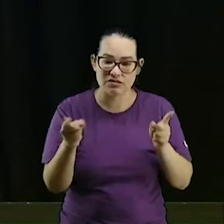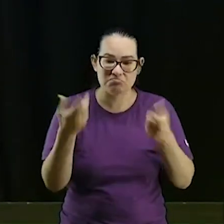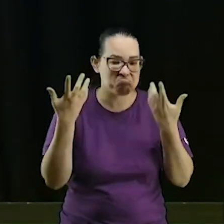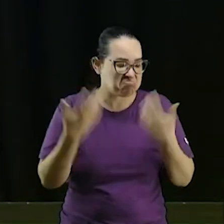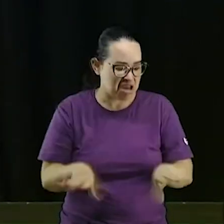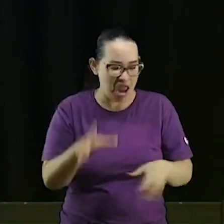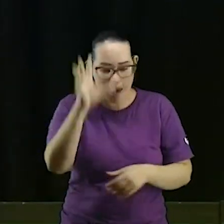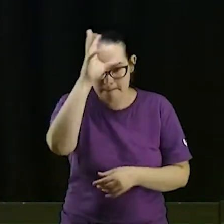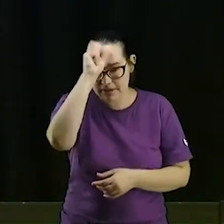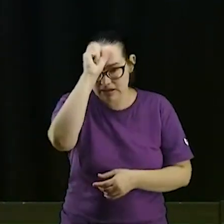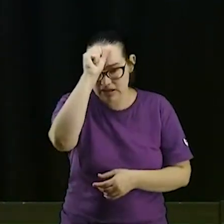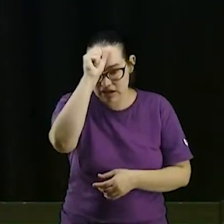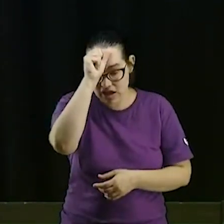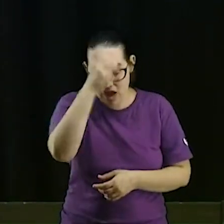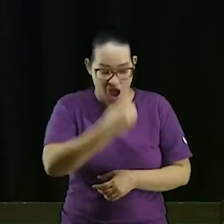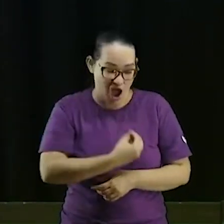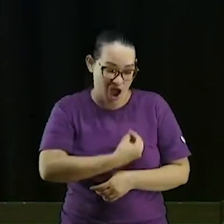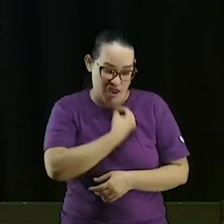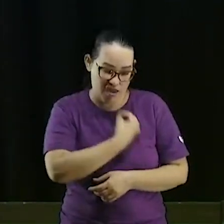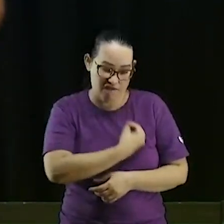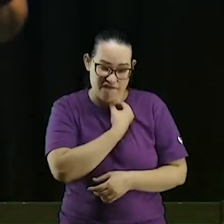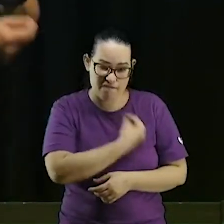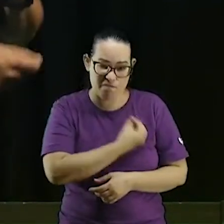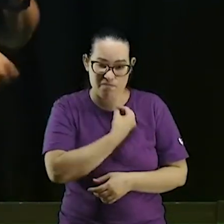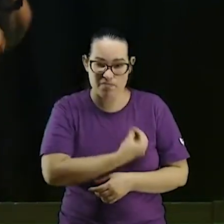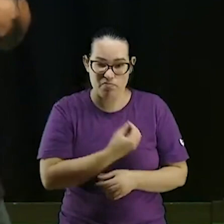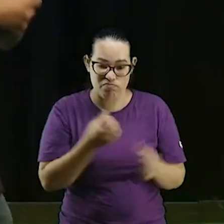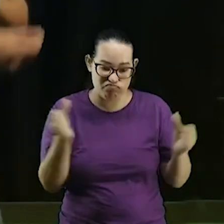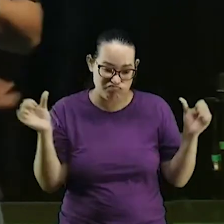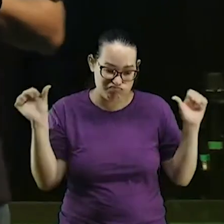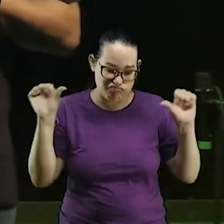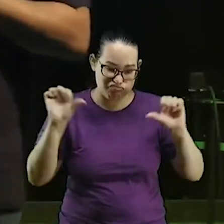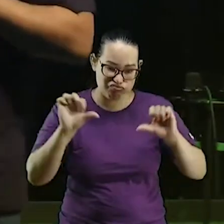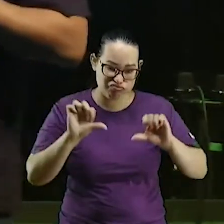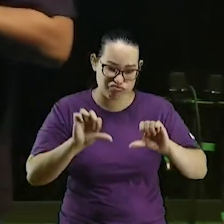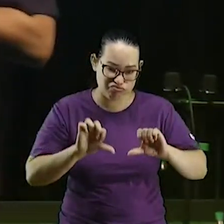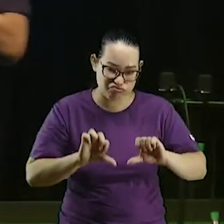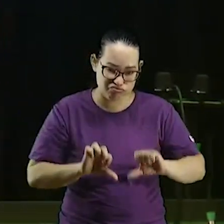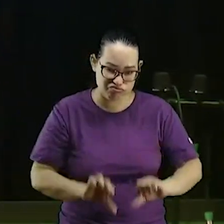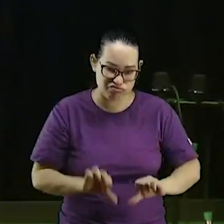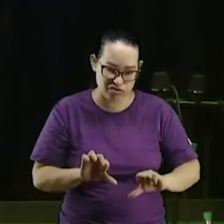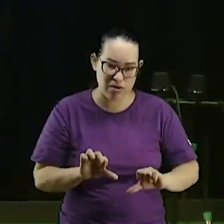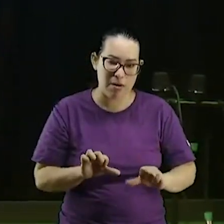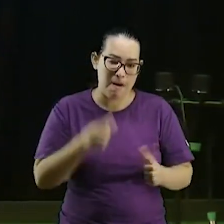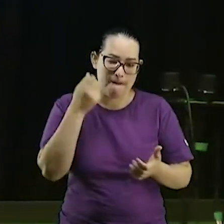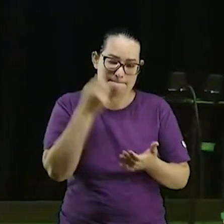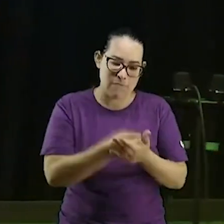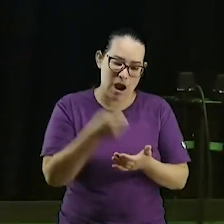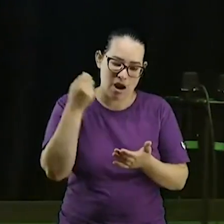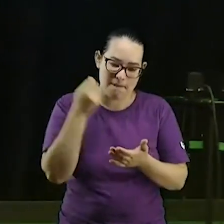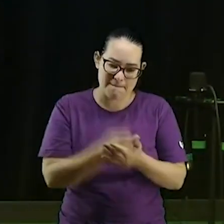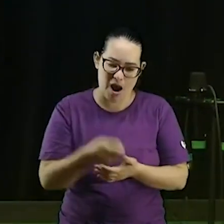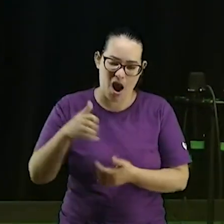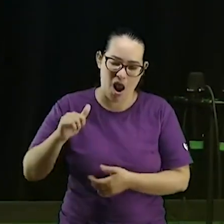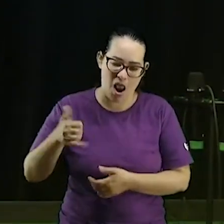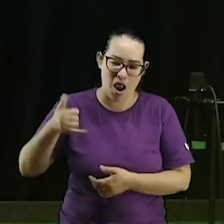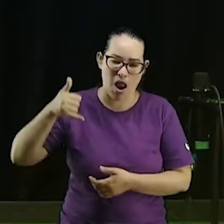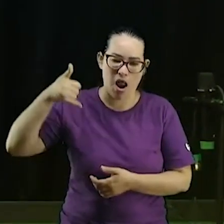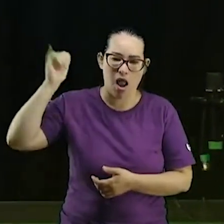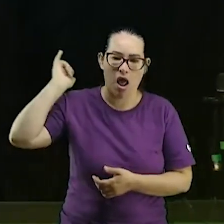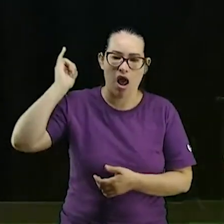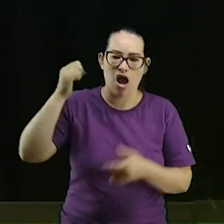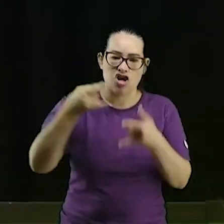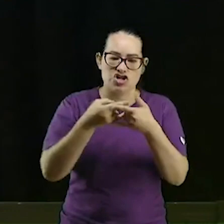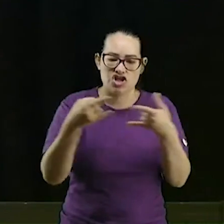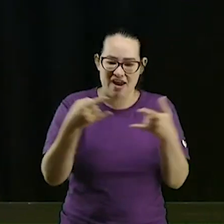aí você vive uma vida miserável correndo atrás do vento pagando juros dependendo do cheque especial